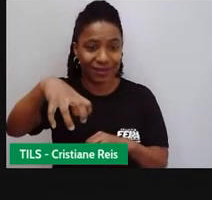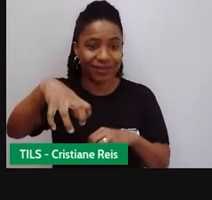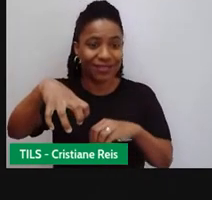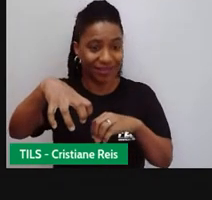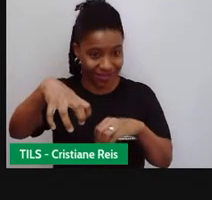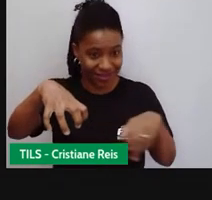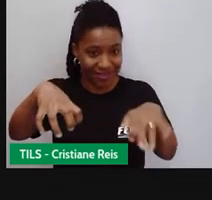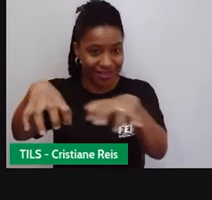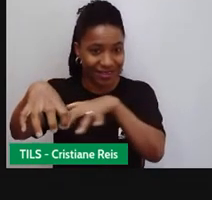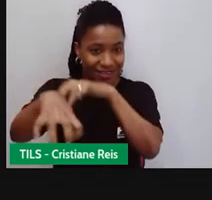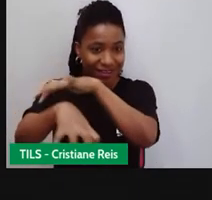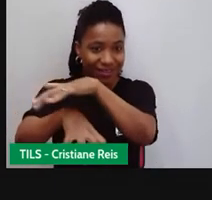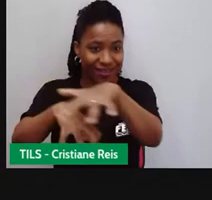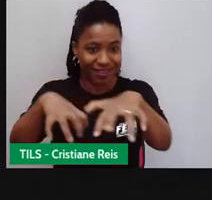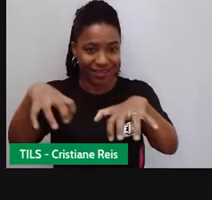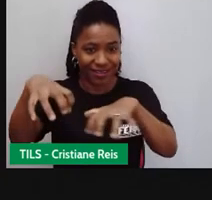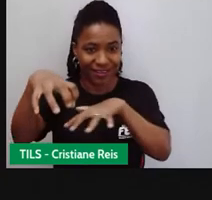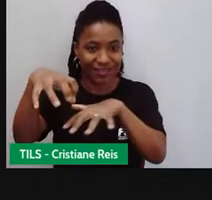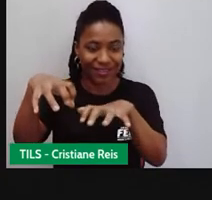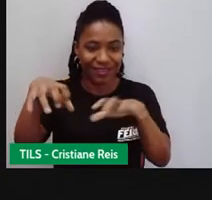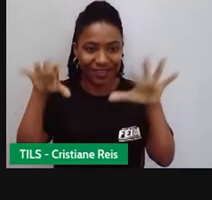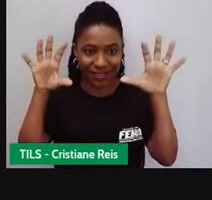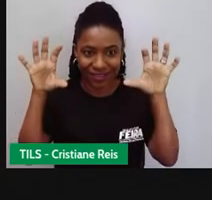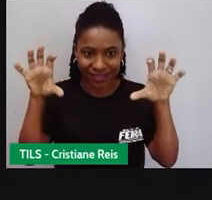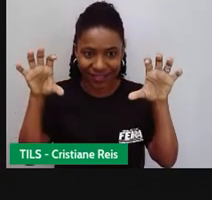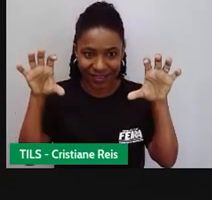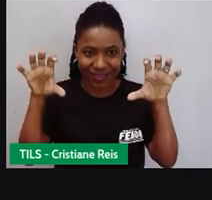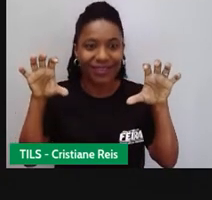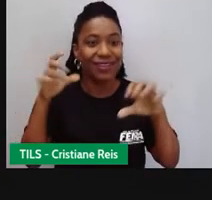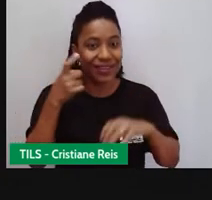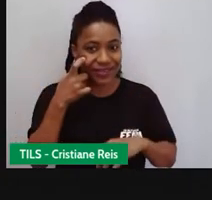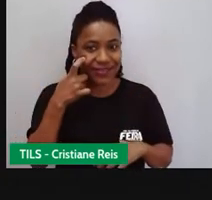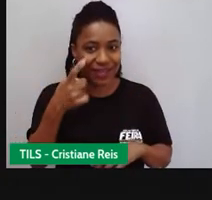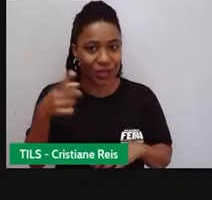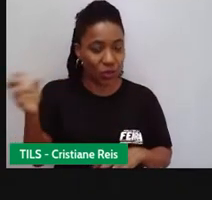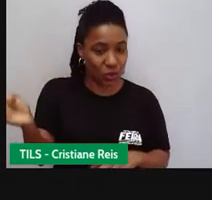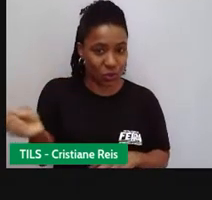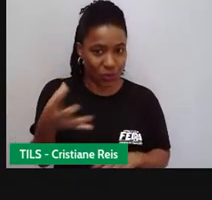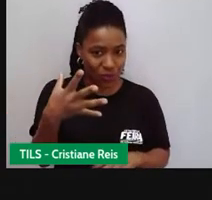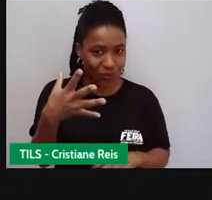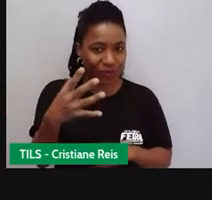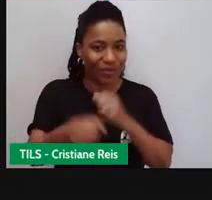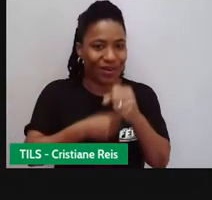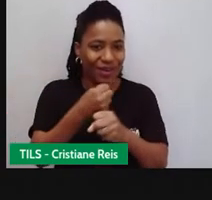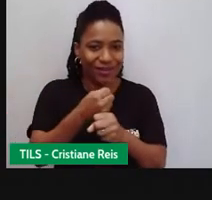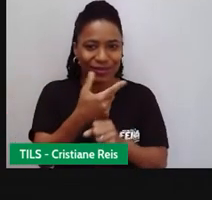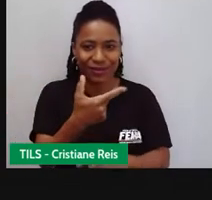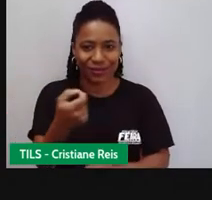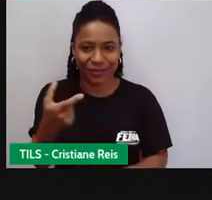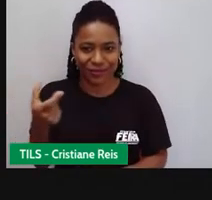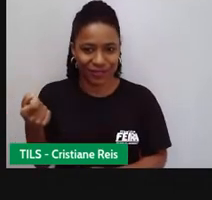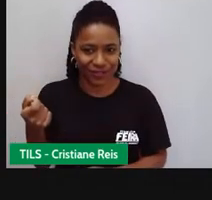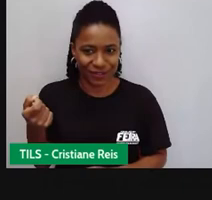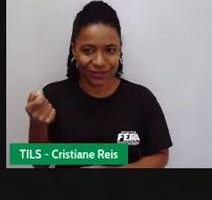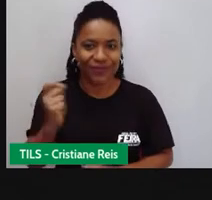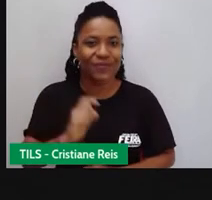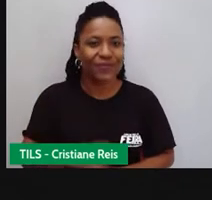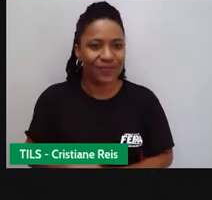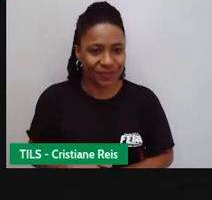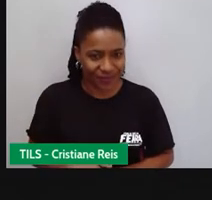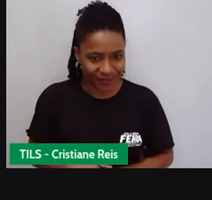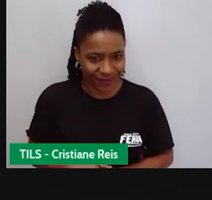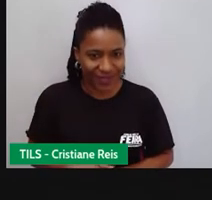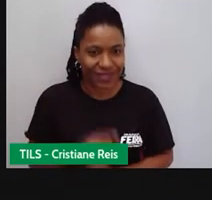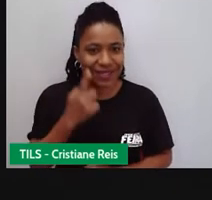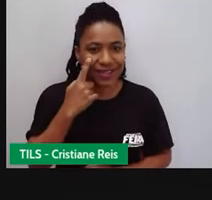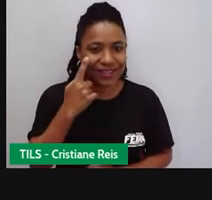novo este filme. 2020, ou 2020, de 2020. Thriller Movie,